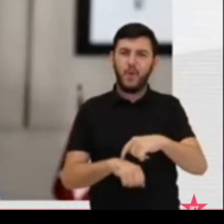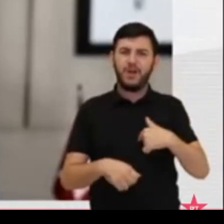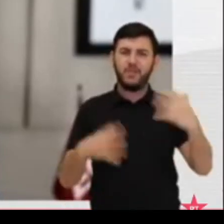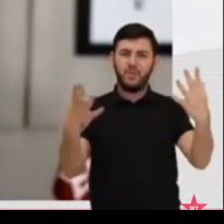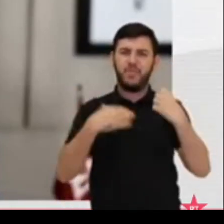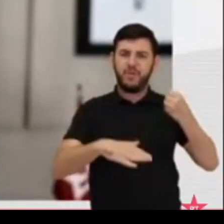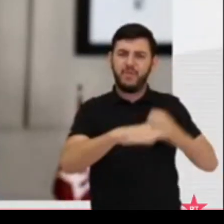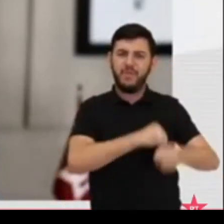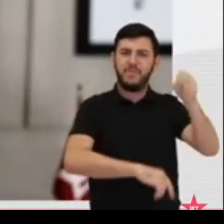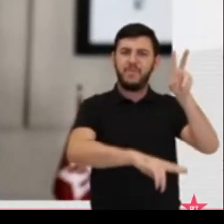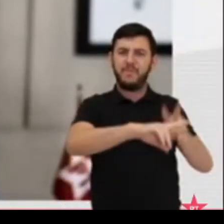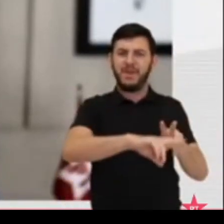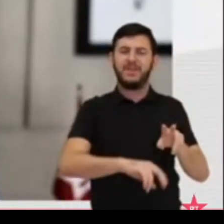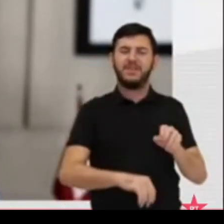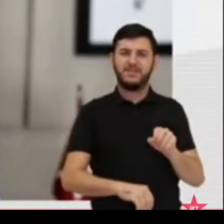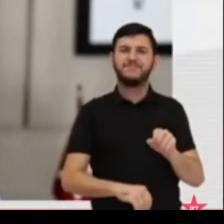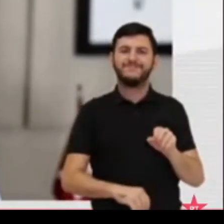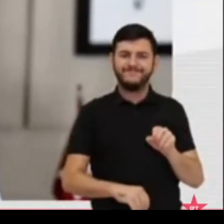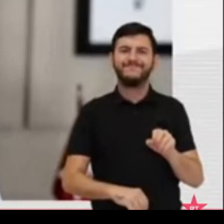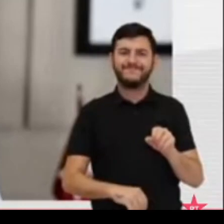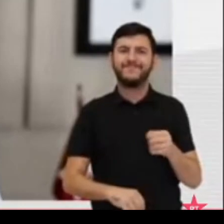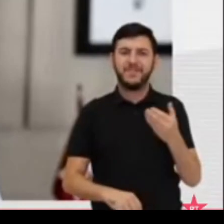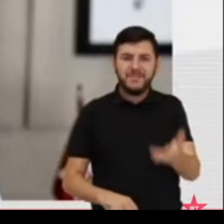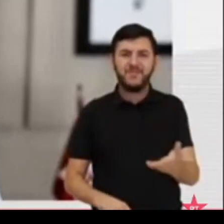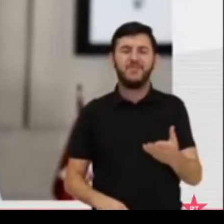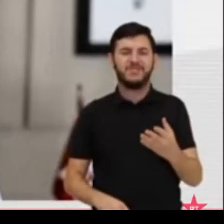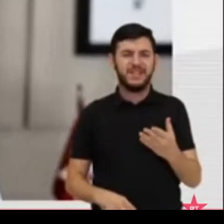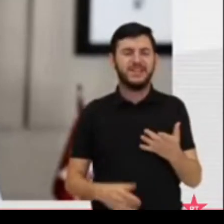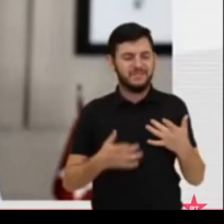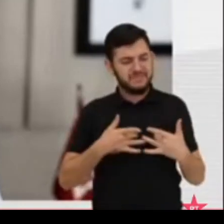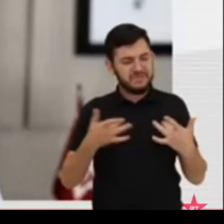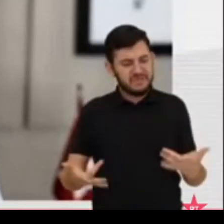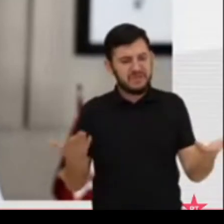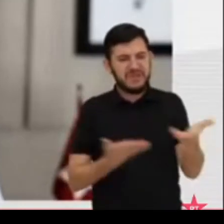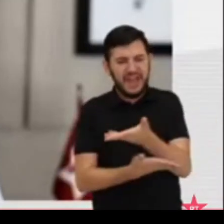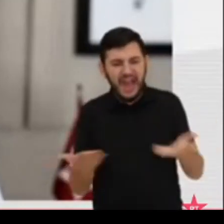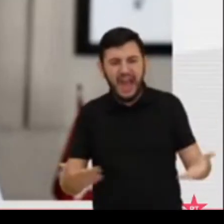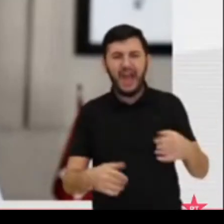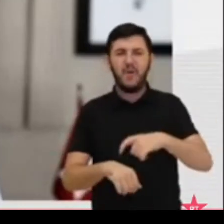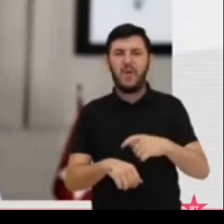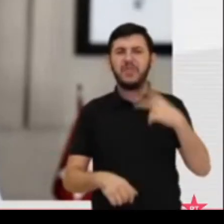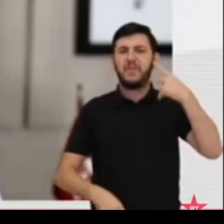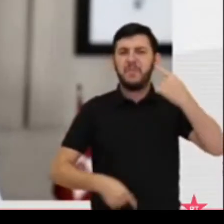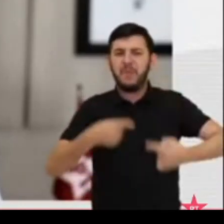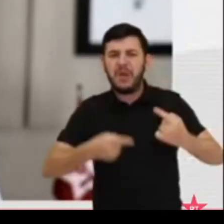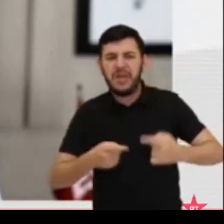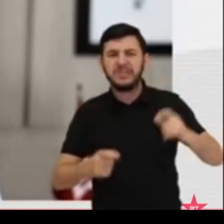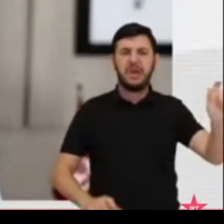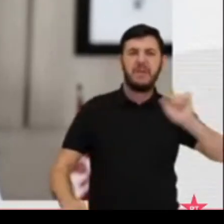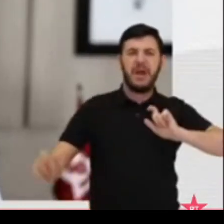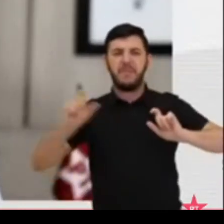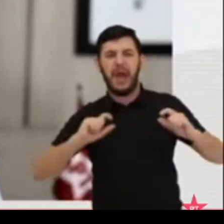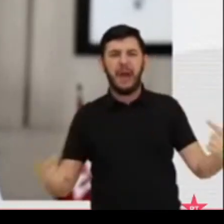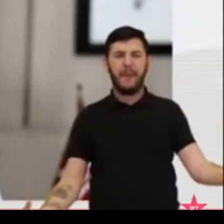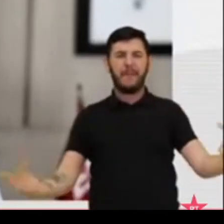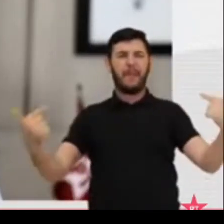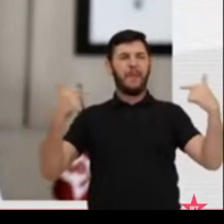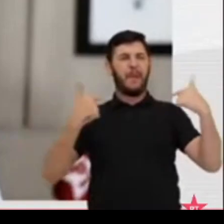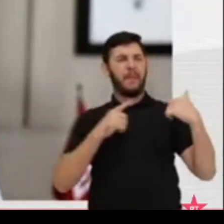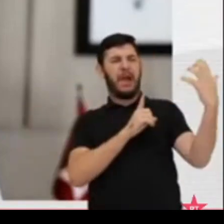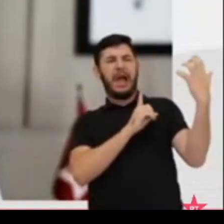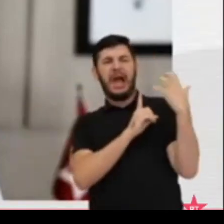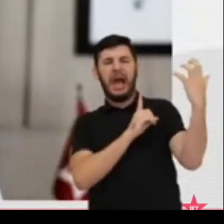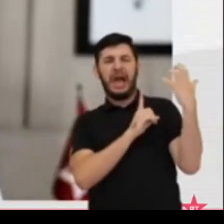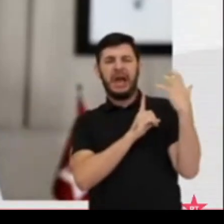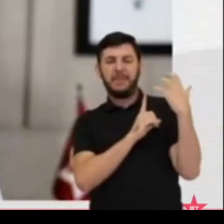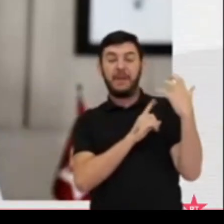Ousou ser solidário quando a perseguição política contra mim e os demais malfeitos do juiz e do procurador da